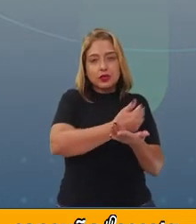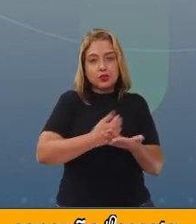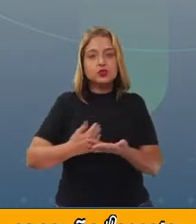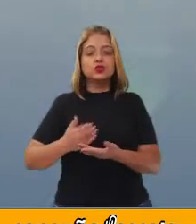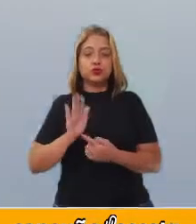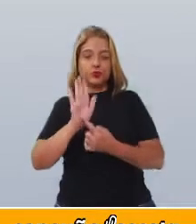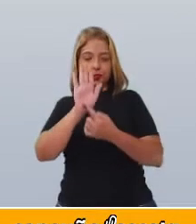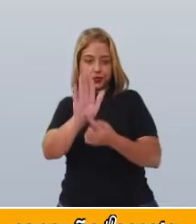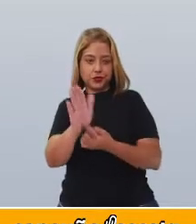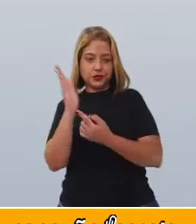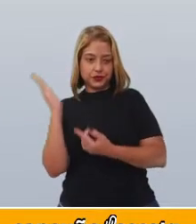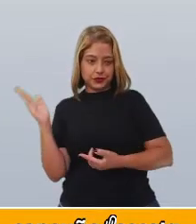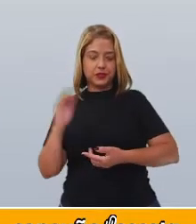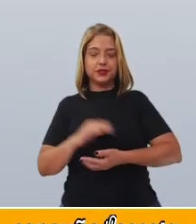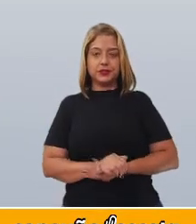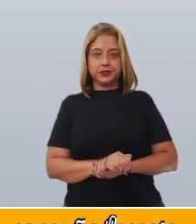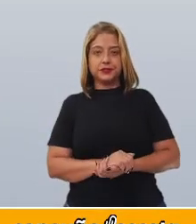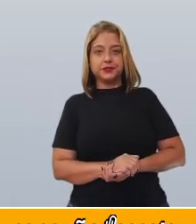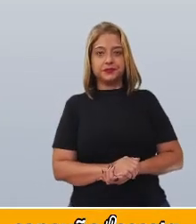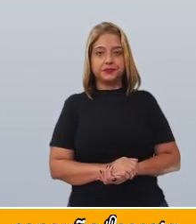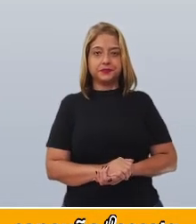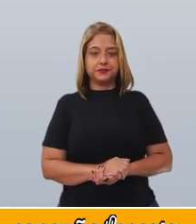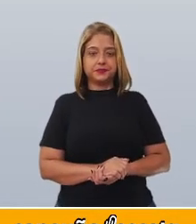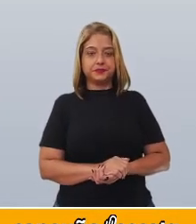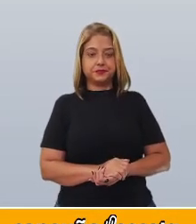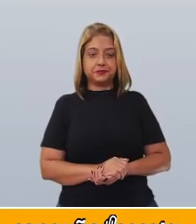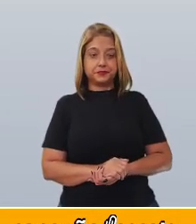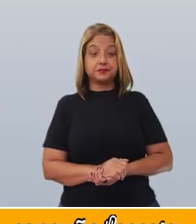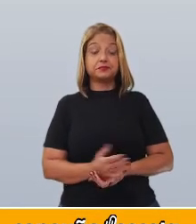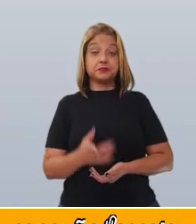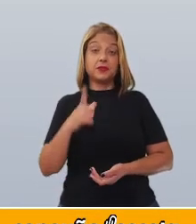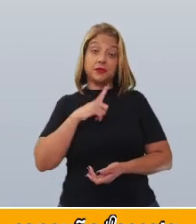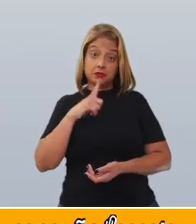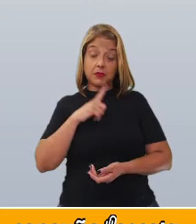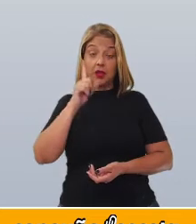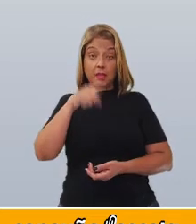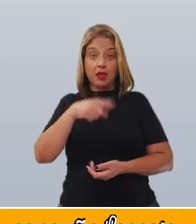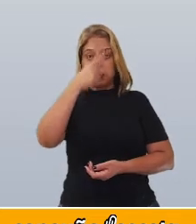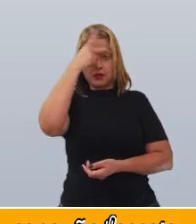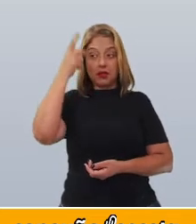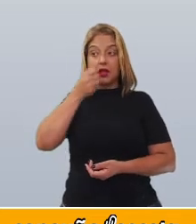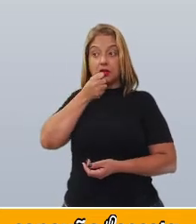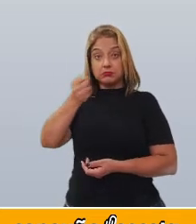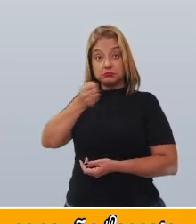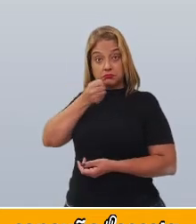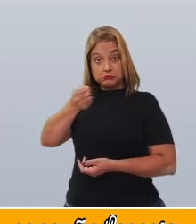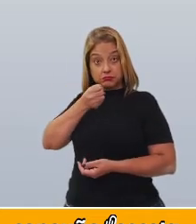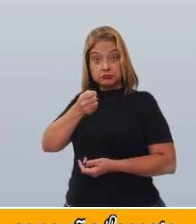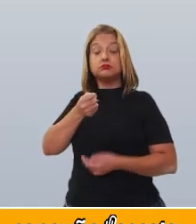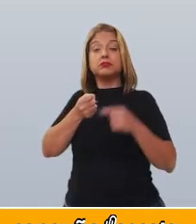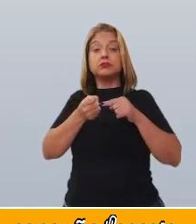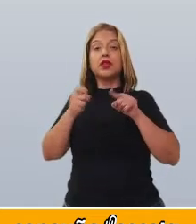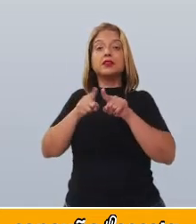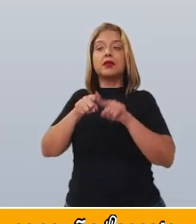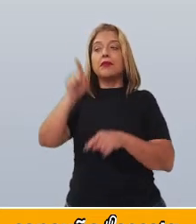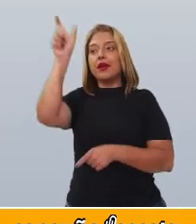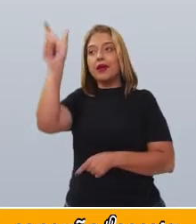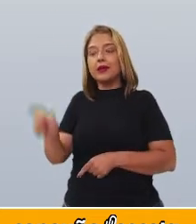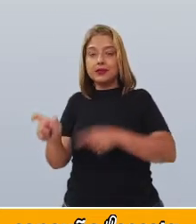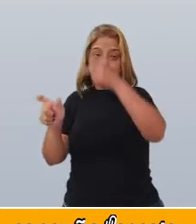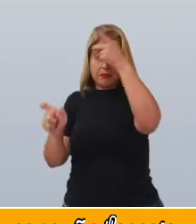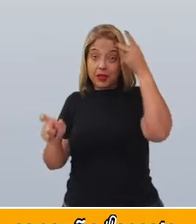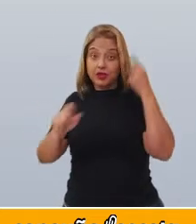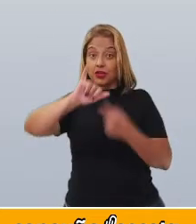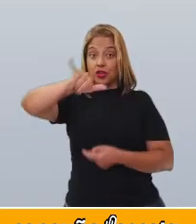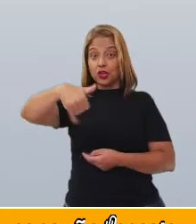gênero. Temos, então, o portal Biosistemas, que é o entrevistador, e o John Lunks, que é